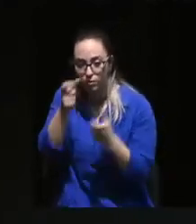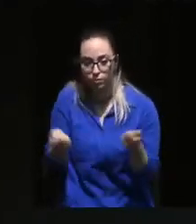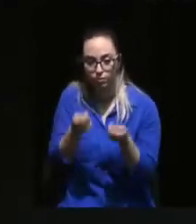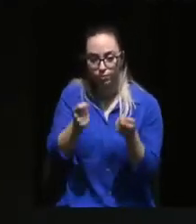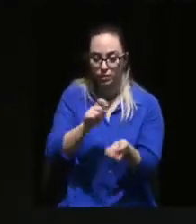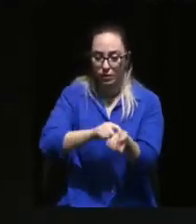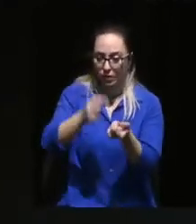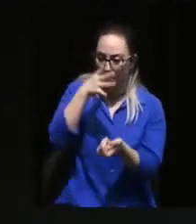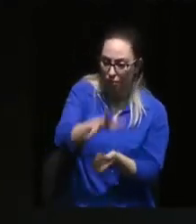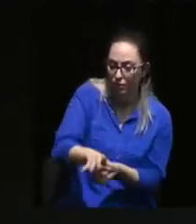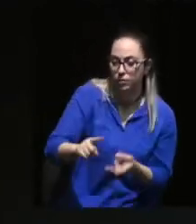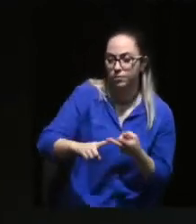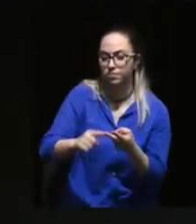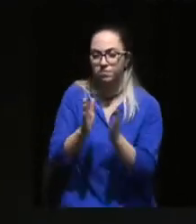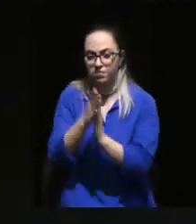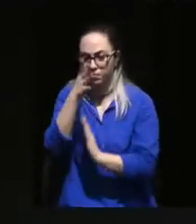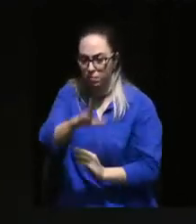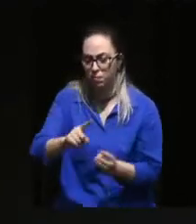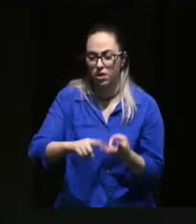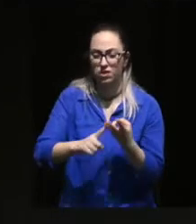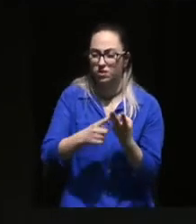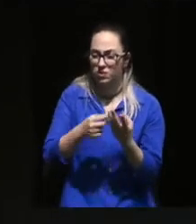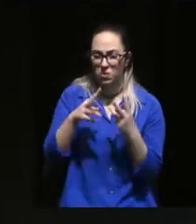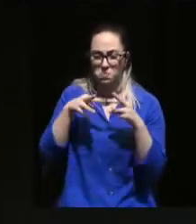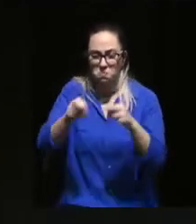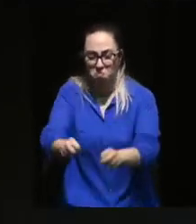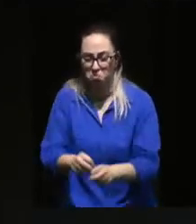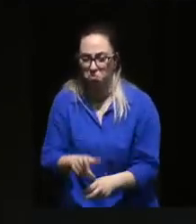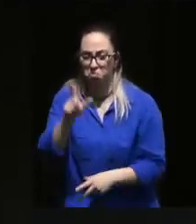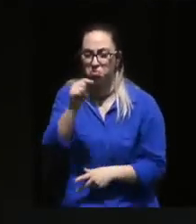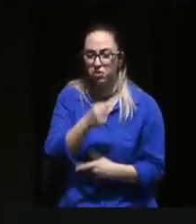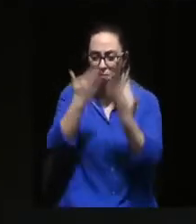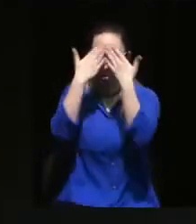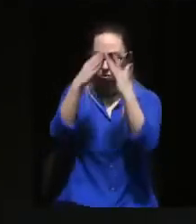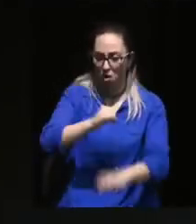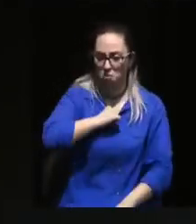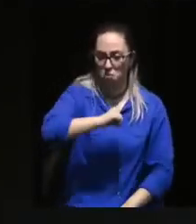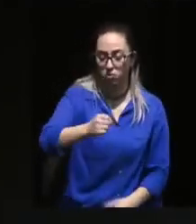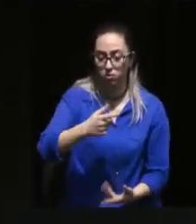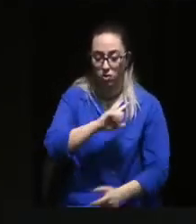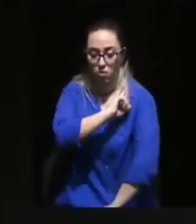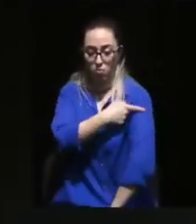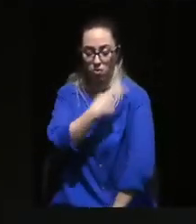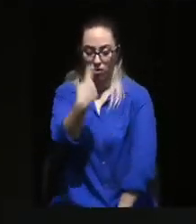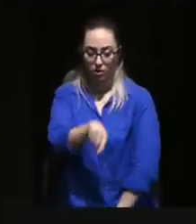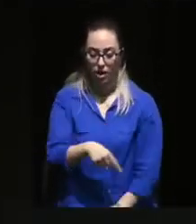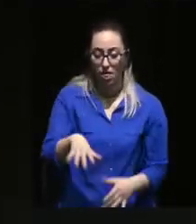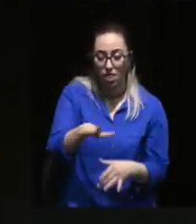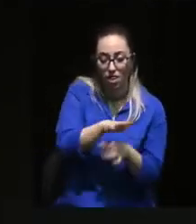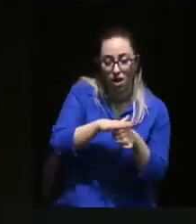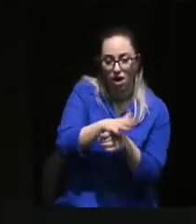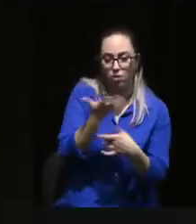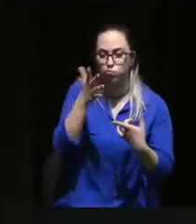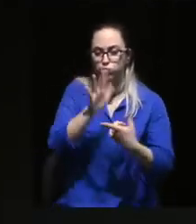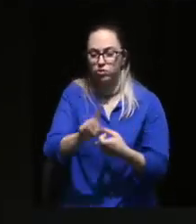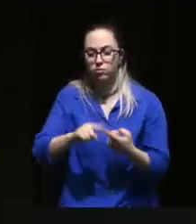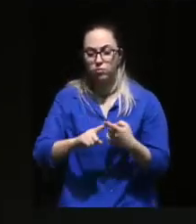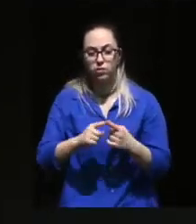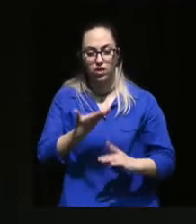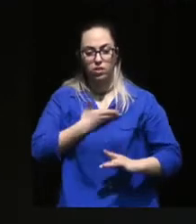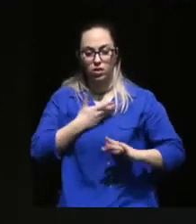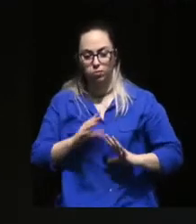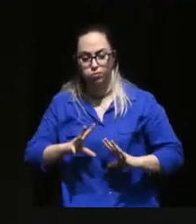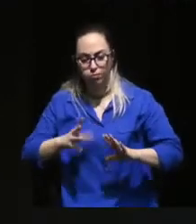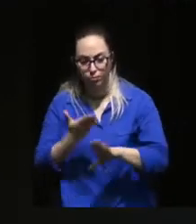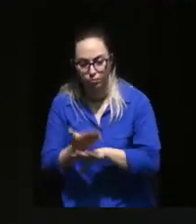xenófobos, racistas, misóginos, antidemocratas, poder. Há regressão em áreas tão fundamentais como direitos reprodutivos,